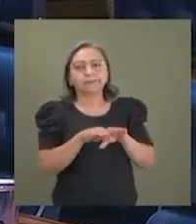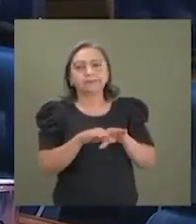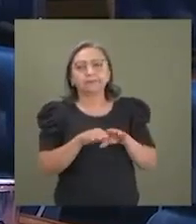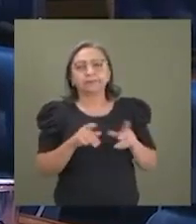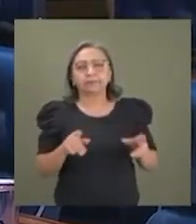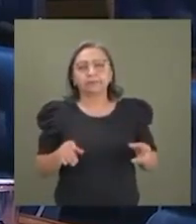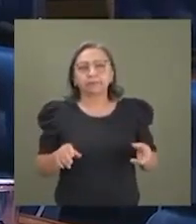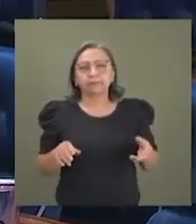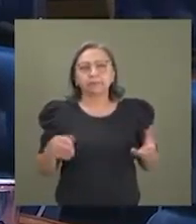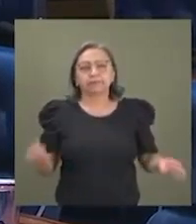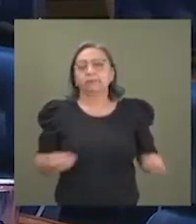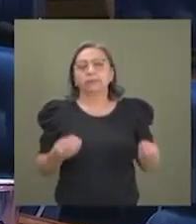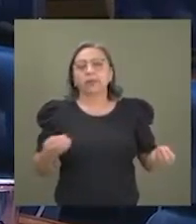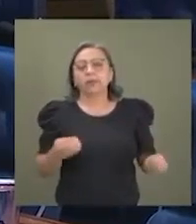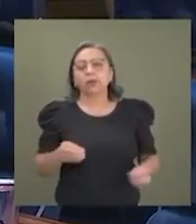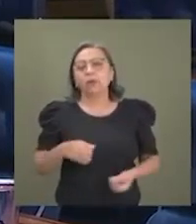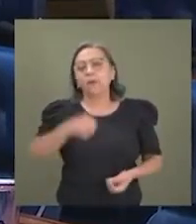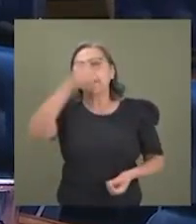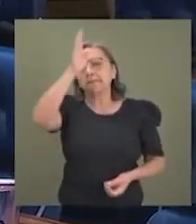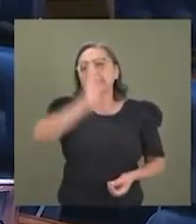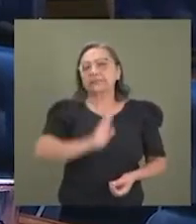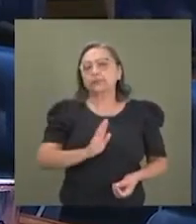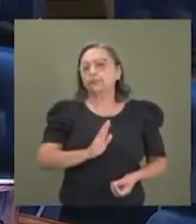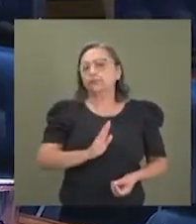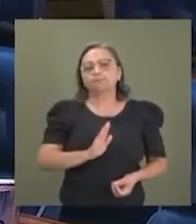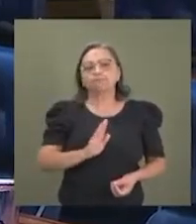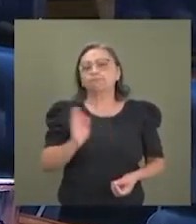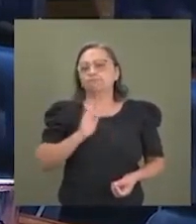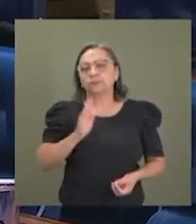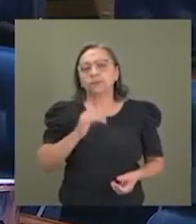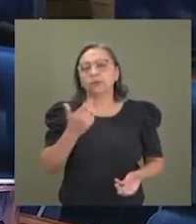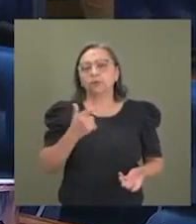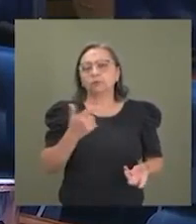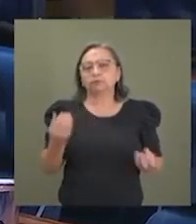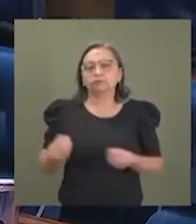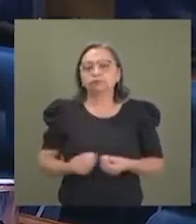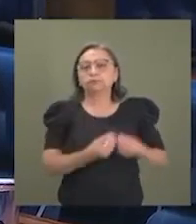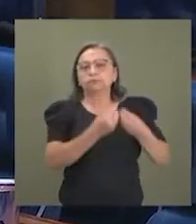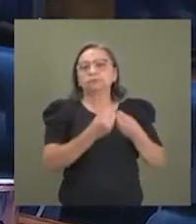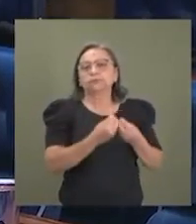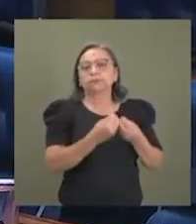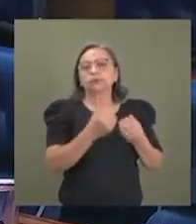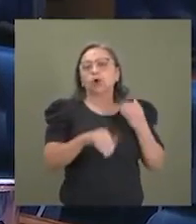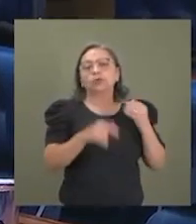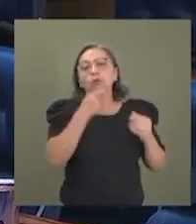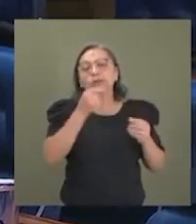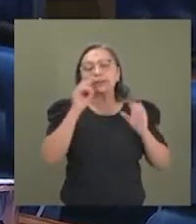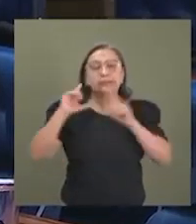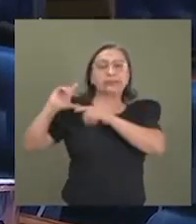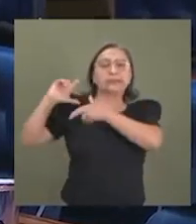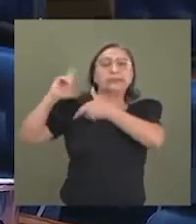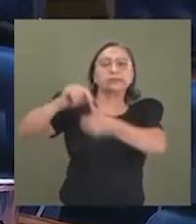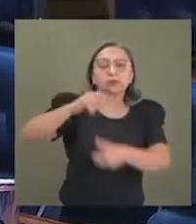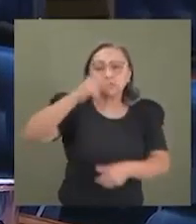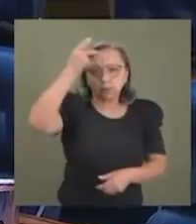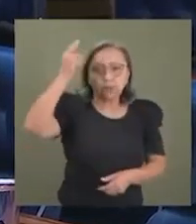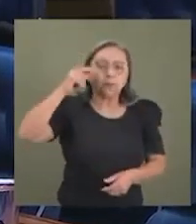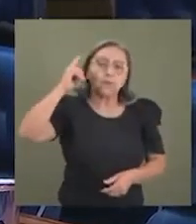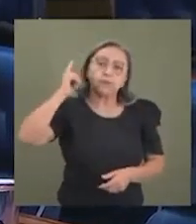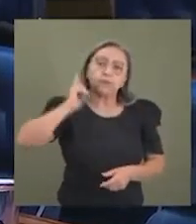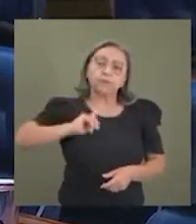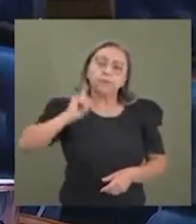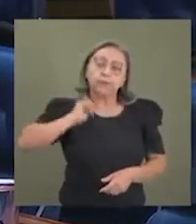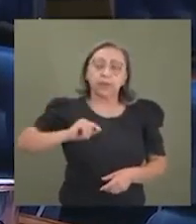se coaduna com as tradições do povo mineiro, pelo qual eu tenho um grande respeito e admiração. E citei aqui